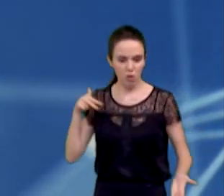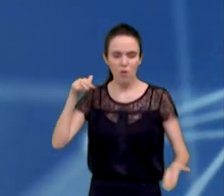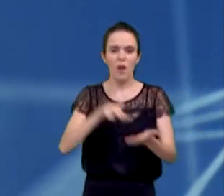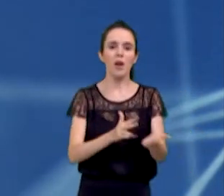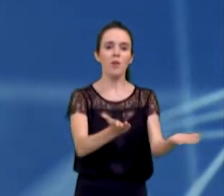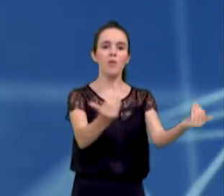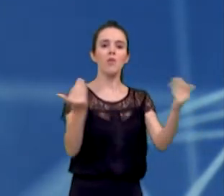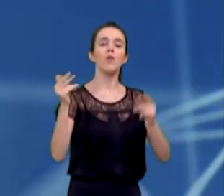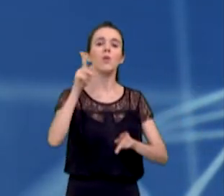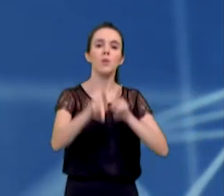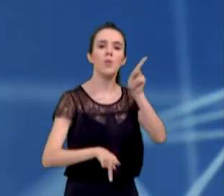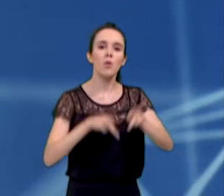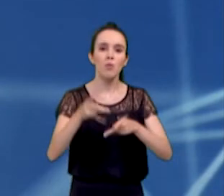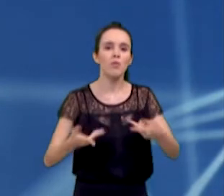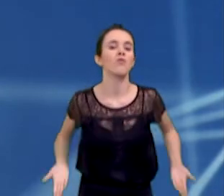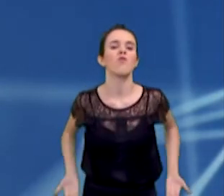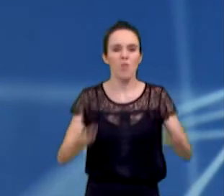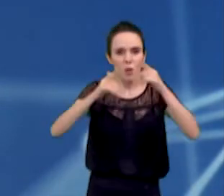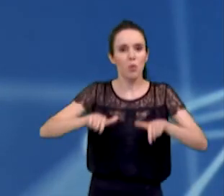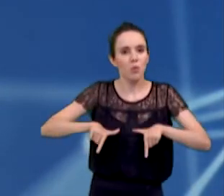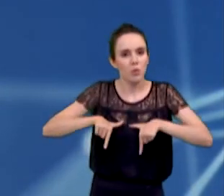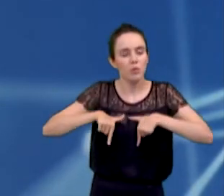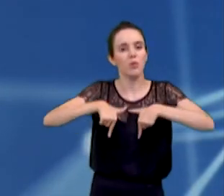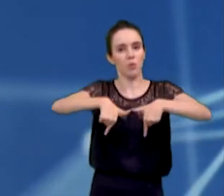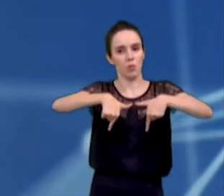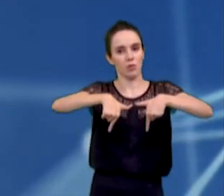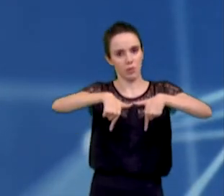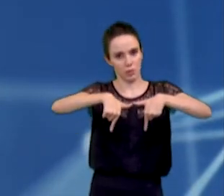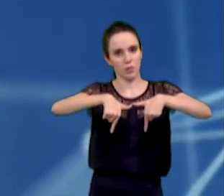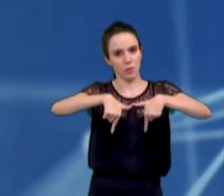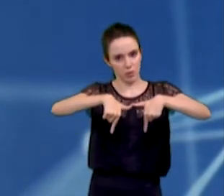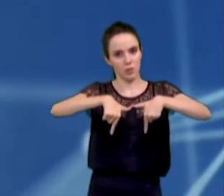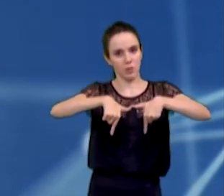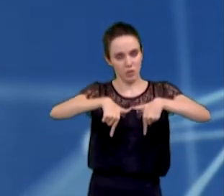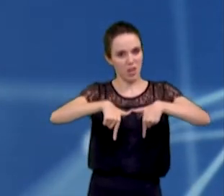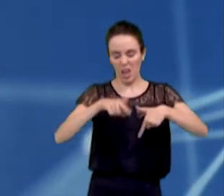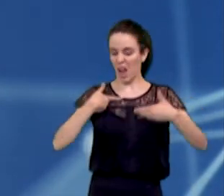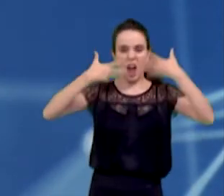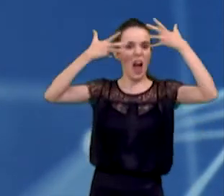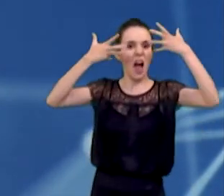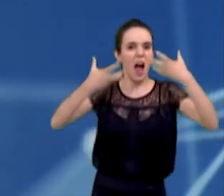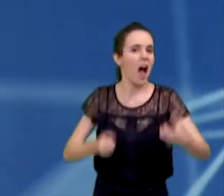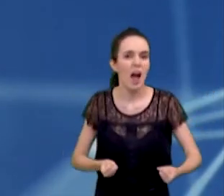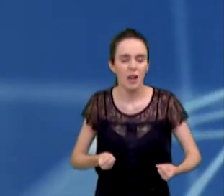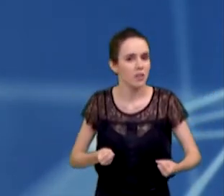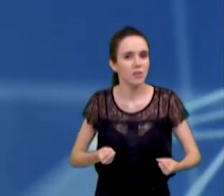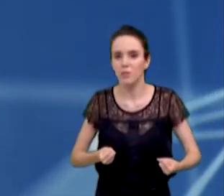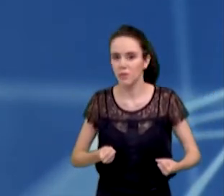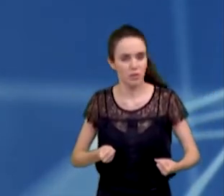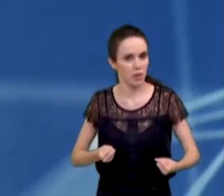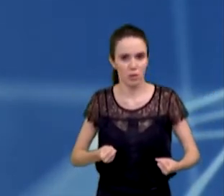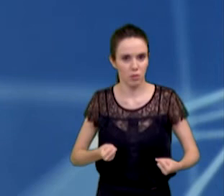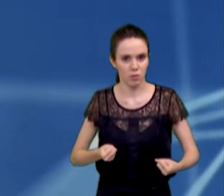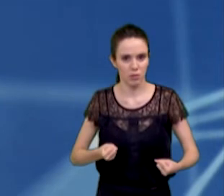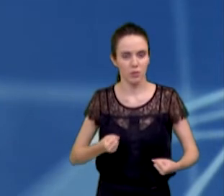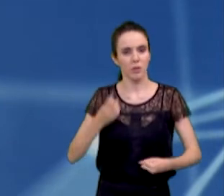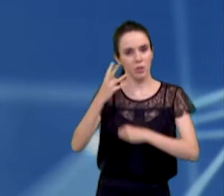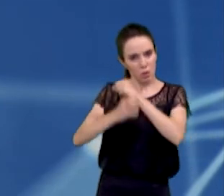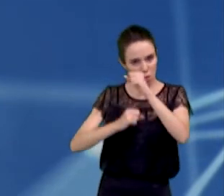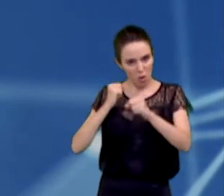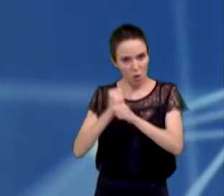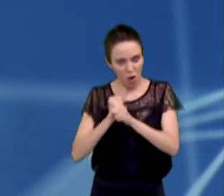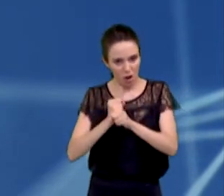população, ir para cima para reverter essa realidade. A gente não vai aceitar. É somente um mandato, junto com a